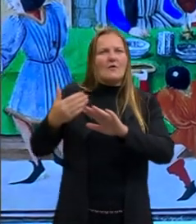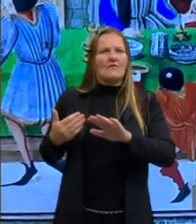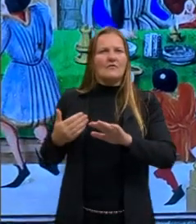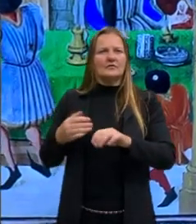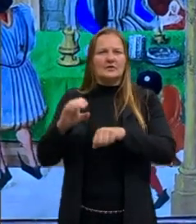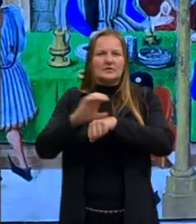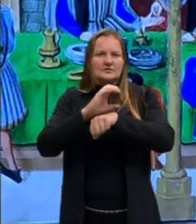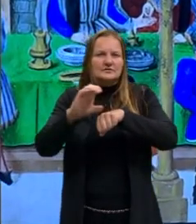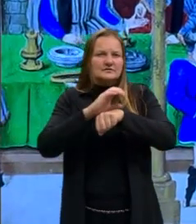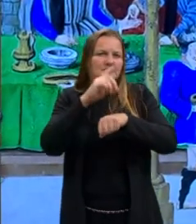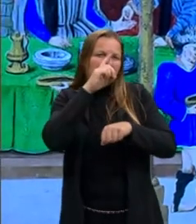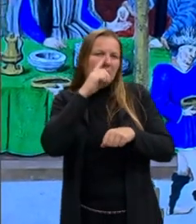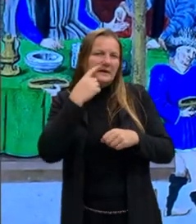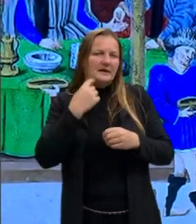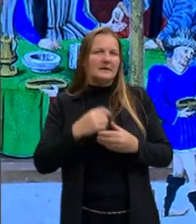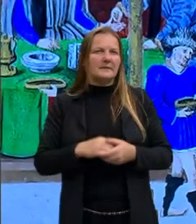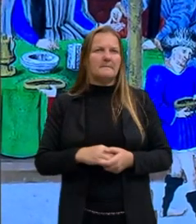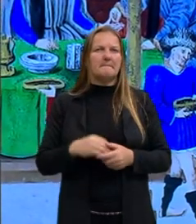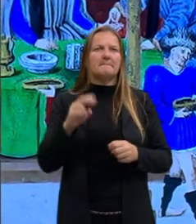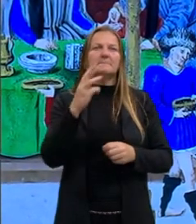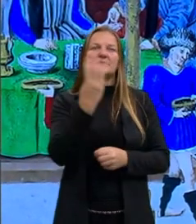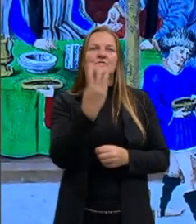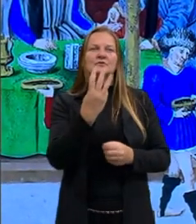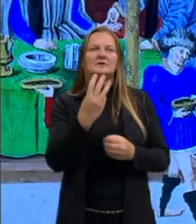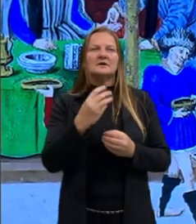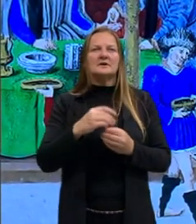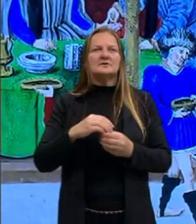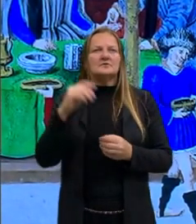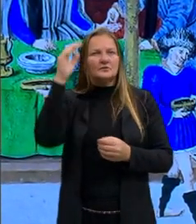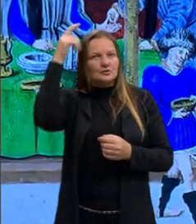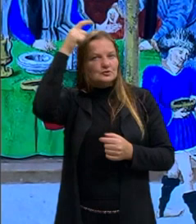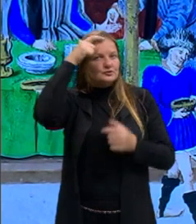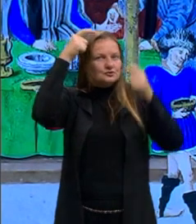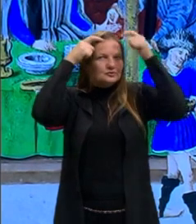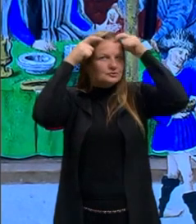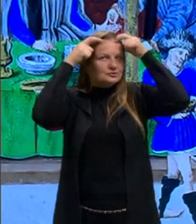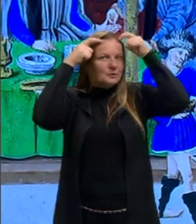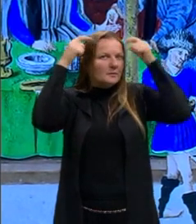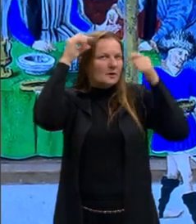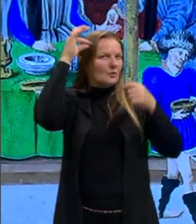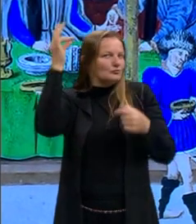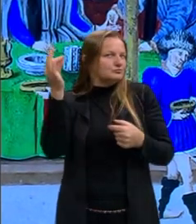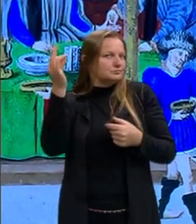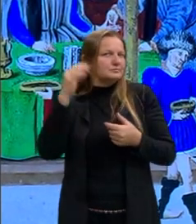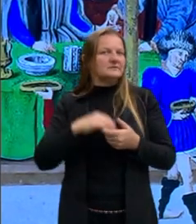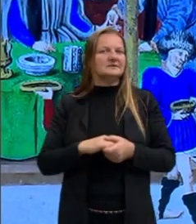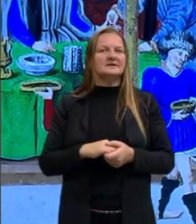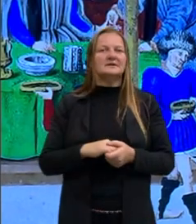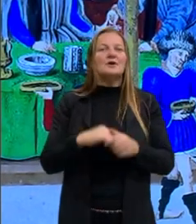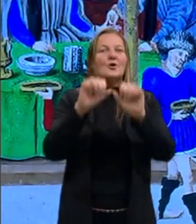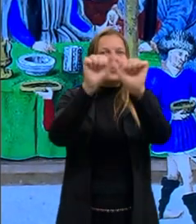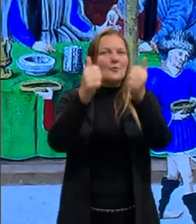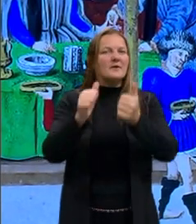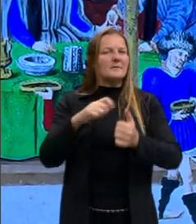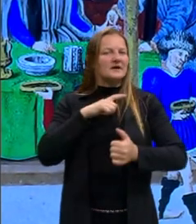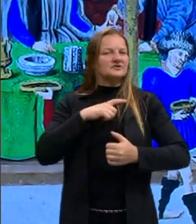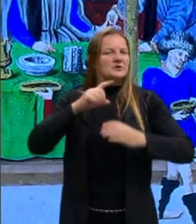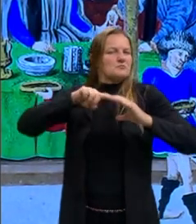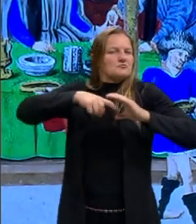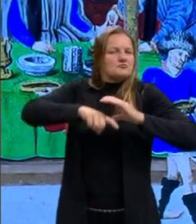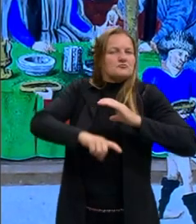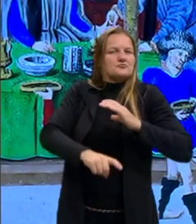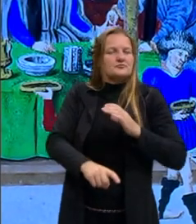roupa cinzenta e amarela também, os três portando chapéus. E uma imagem, então, que tem sombra, que tem